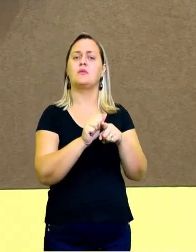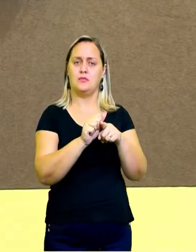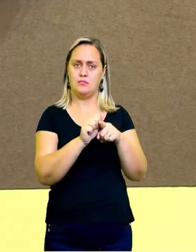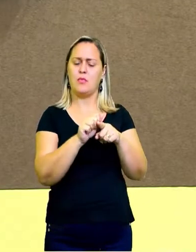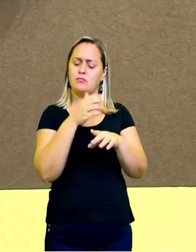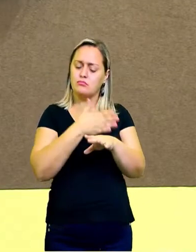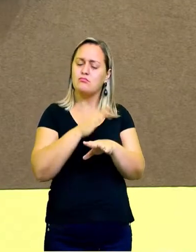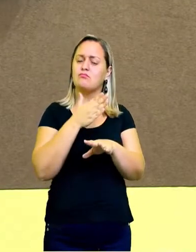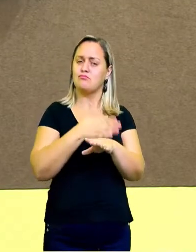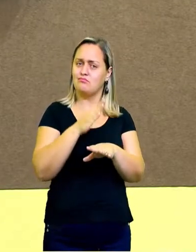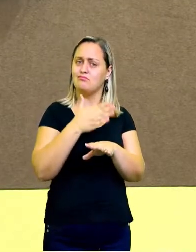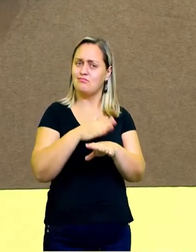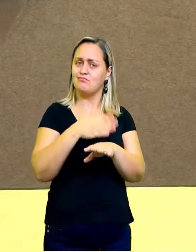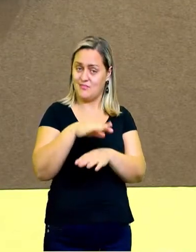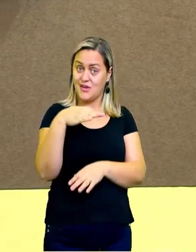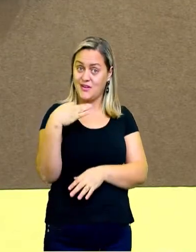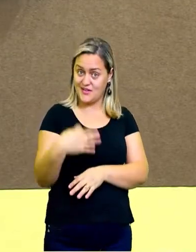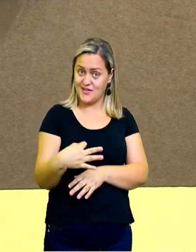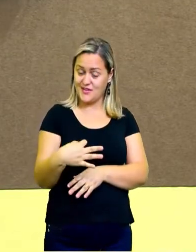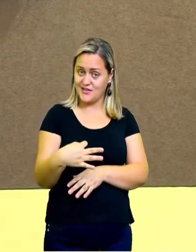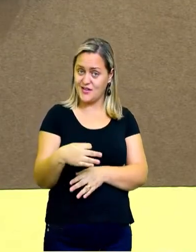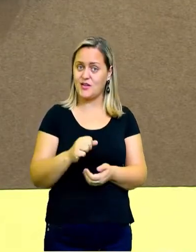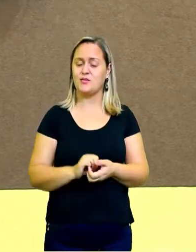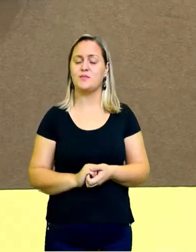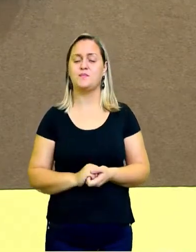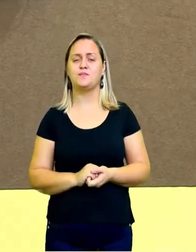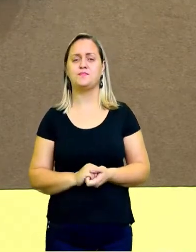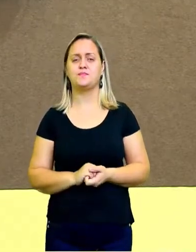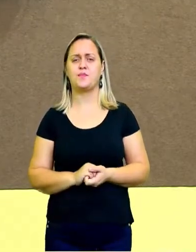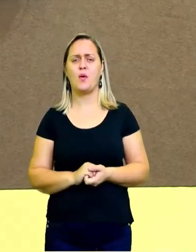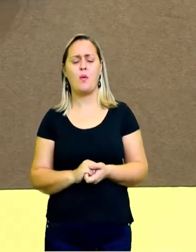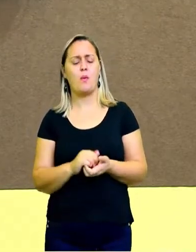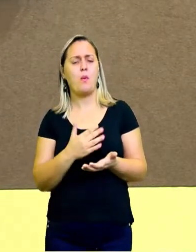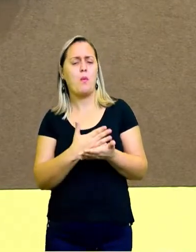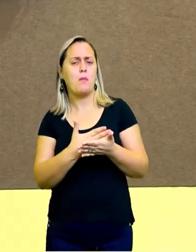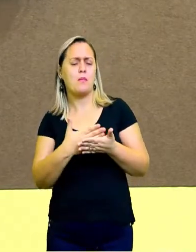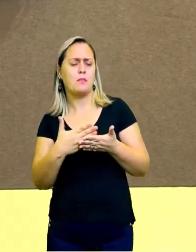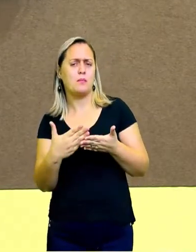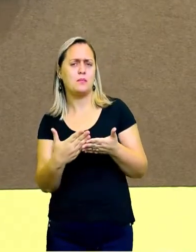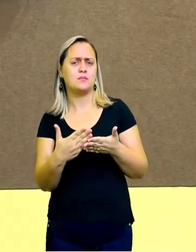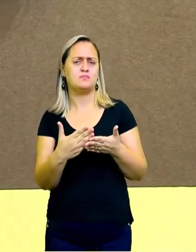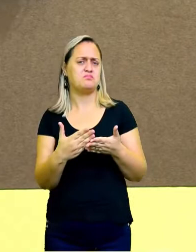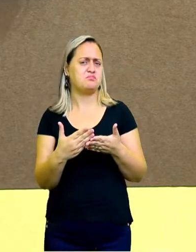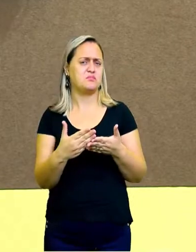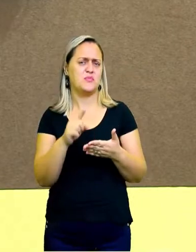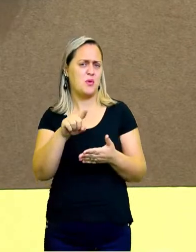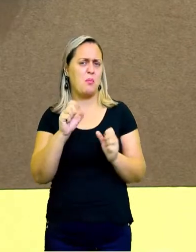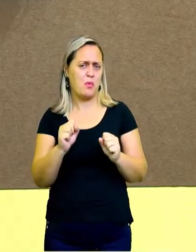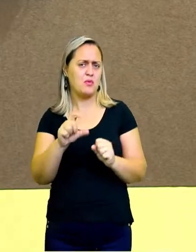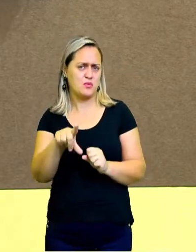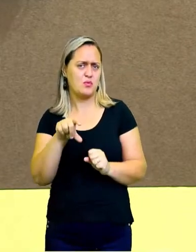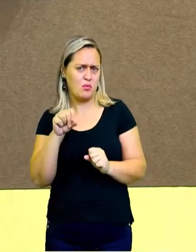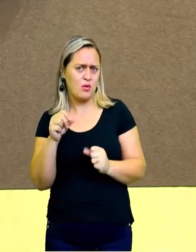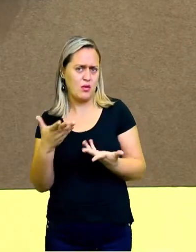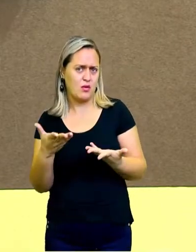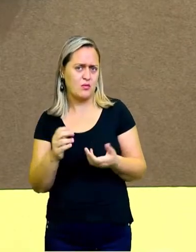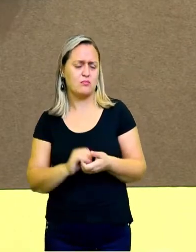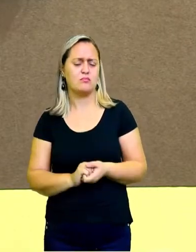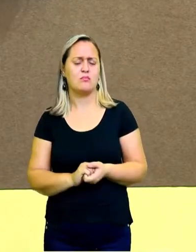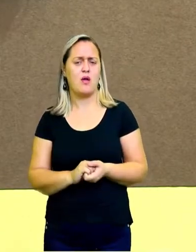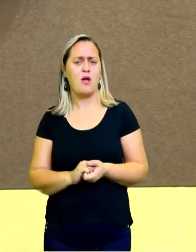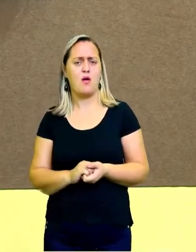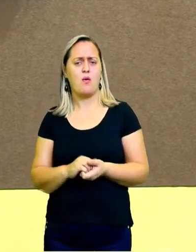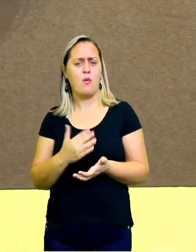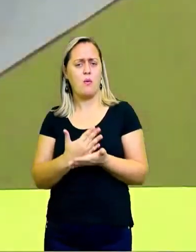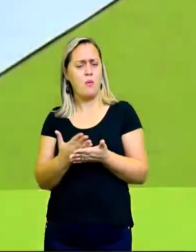seu lápis, bem levinho. Eu aqui vou começar com uma paisagem. comecei, vou fazer uma paisagem com lápis bem leve.